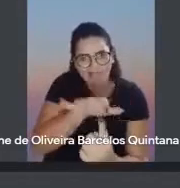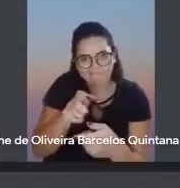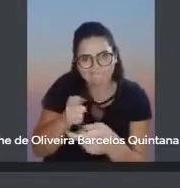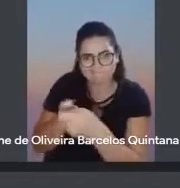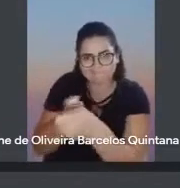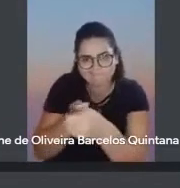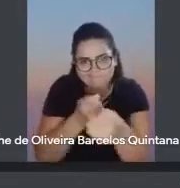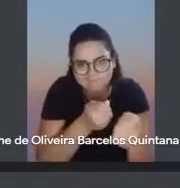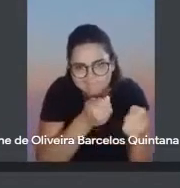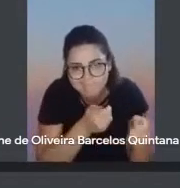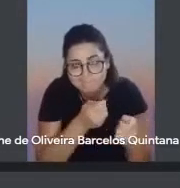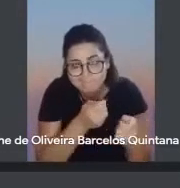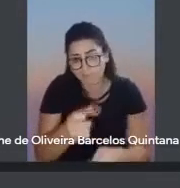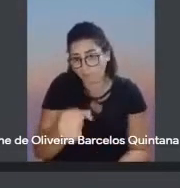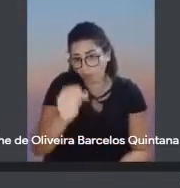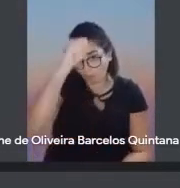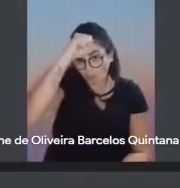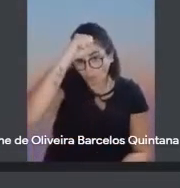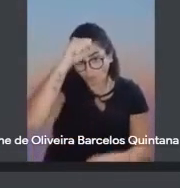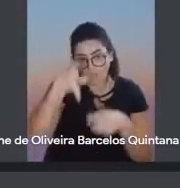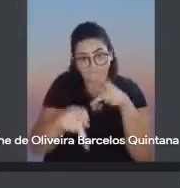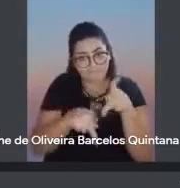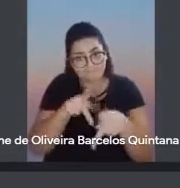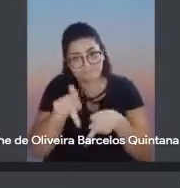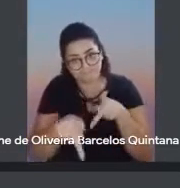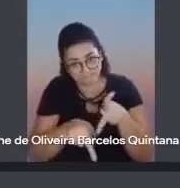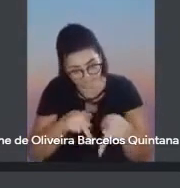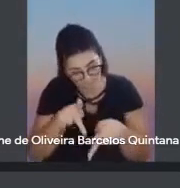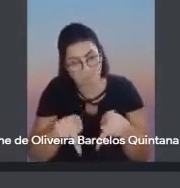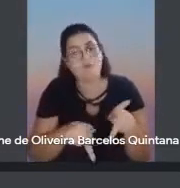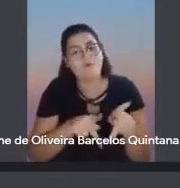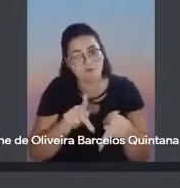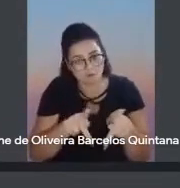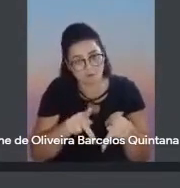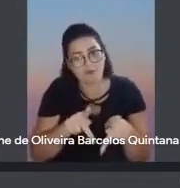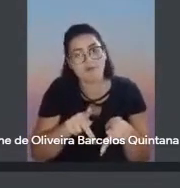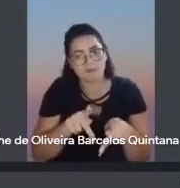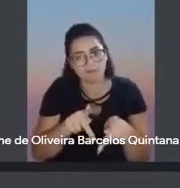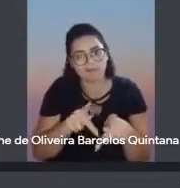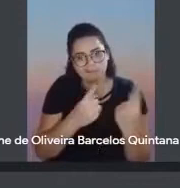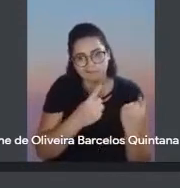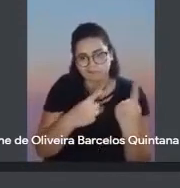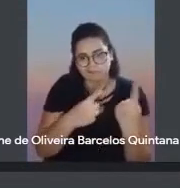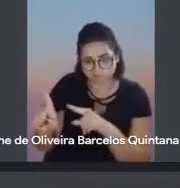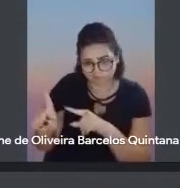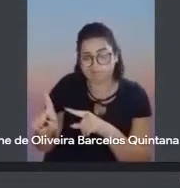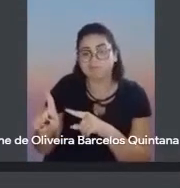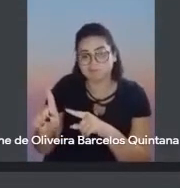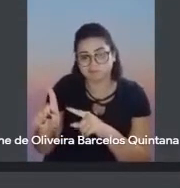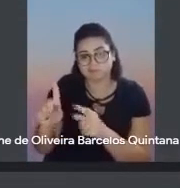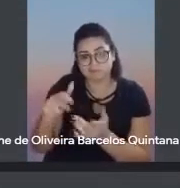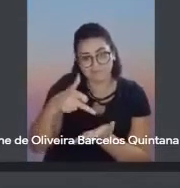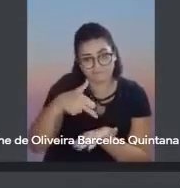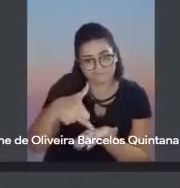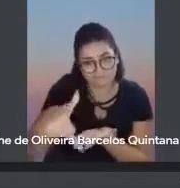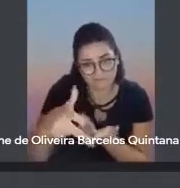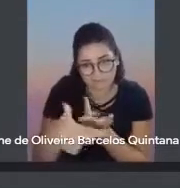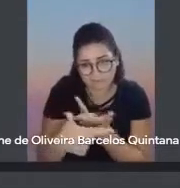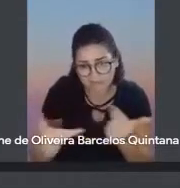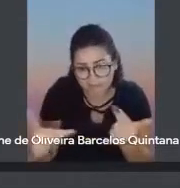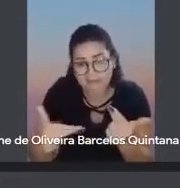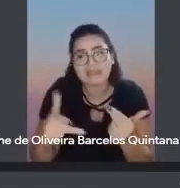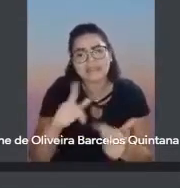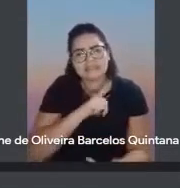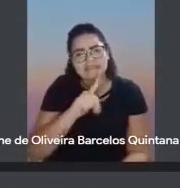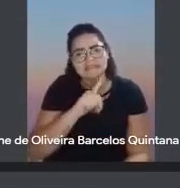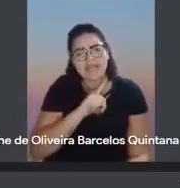e alimenta o monstro do neofascismo tropical. As caravanas têm o